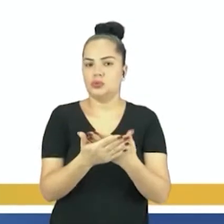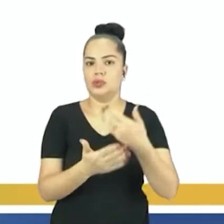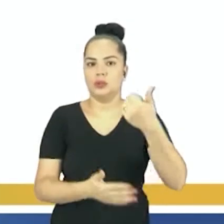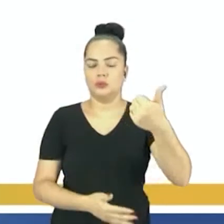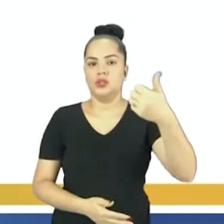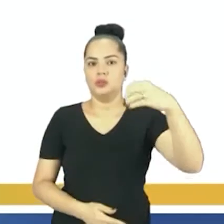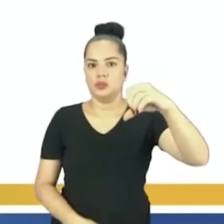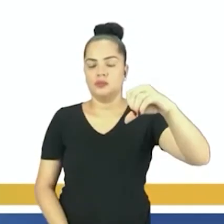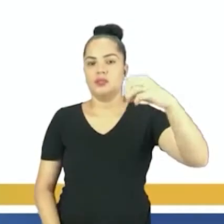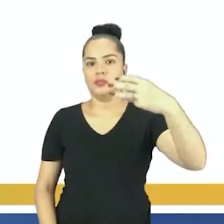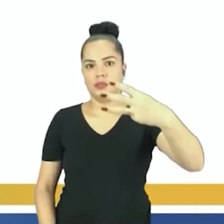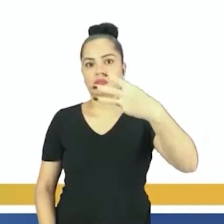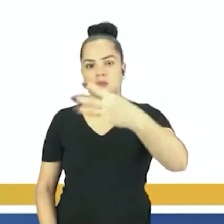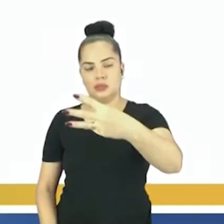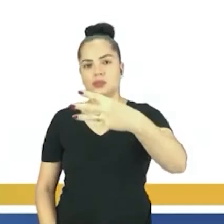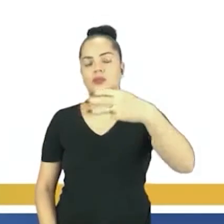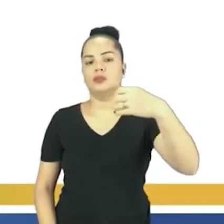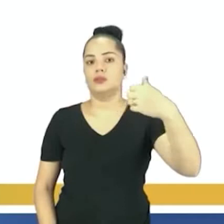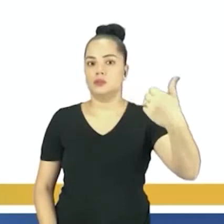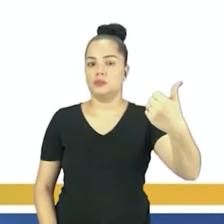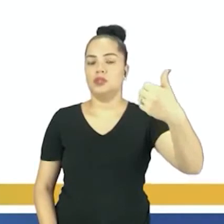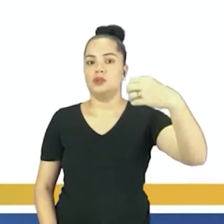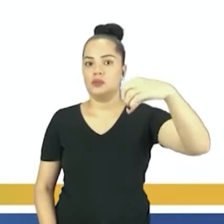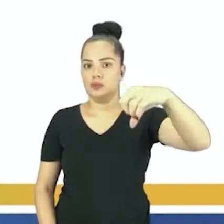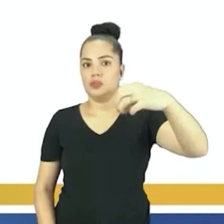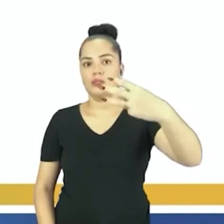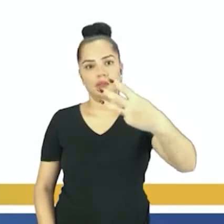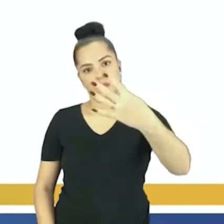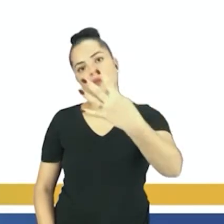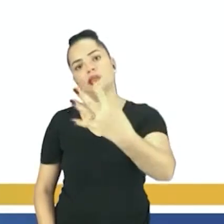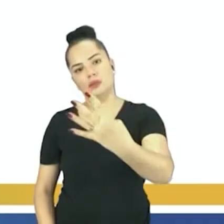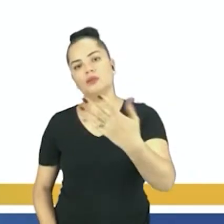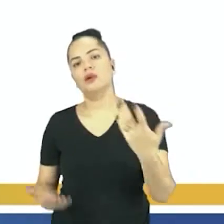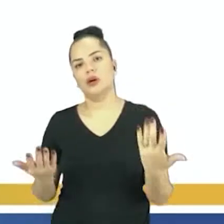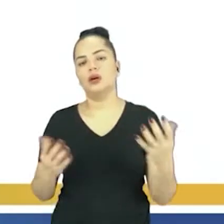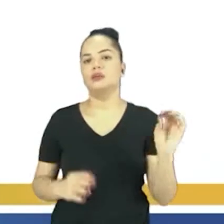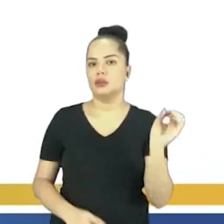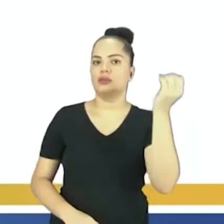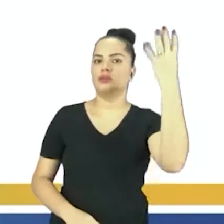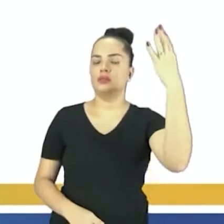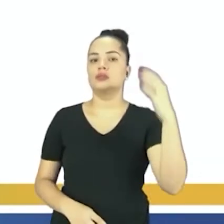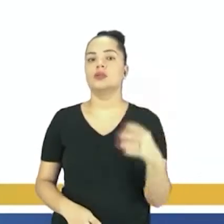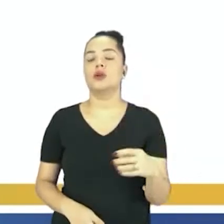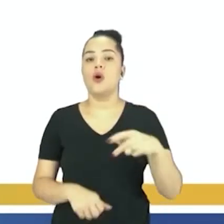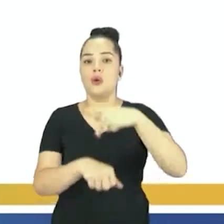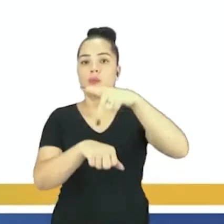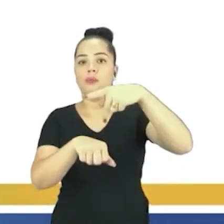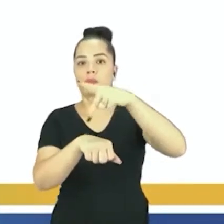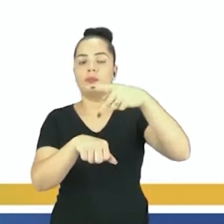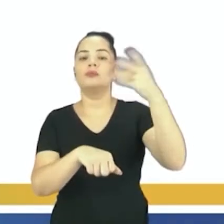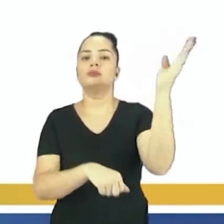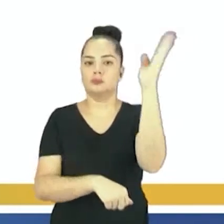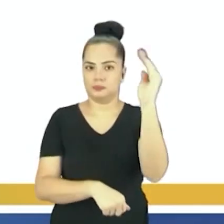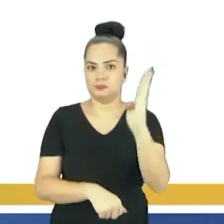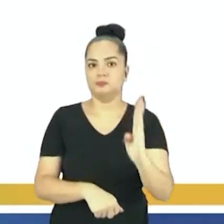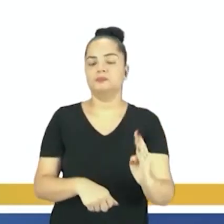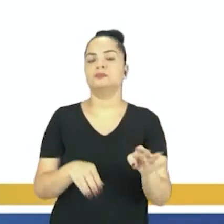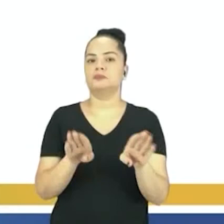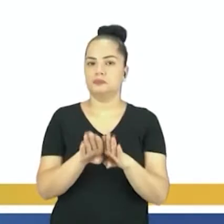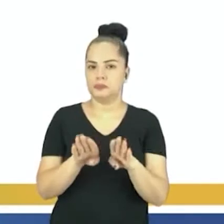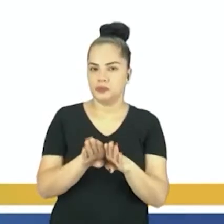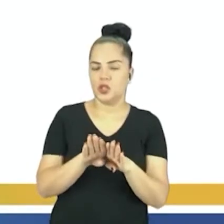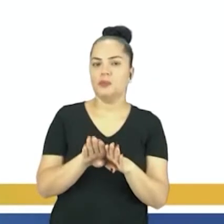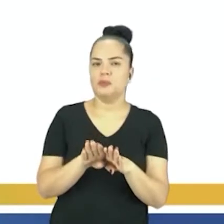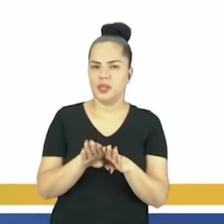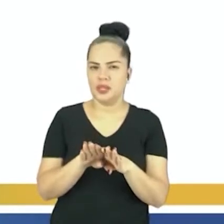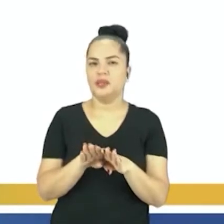1933 e 1934. Aí temos o caso do Brasil, olha só, numa fase assim